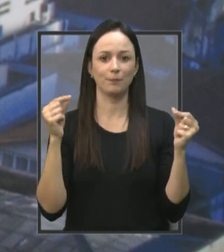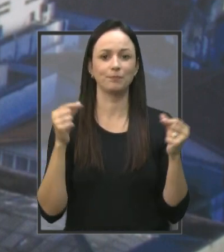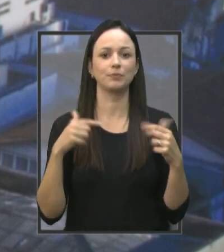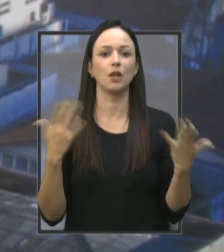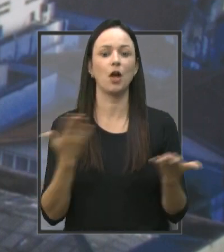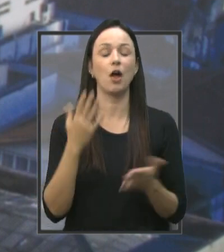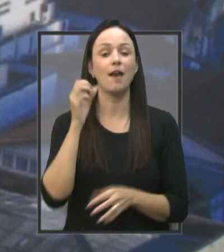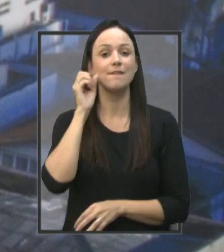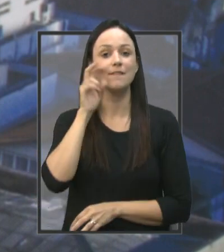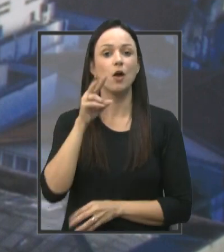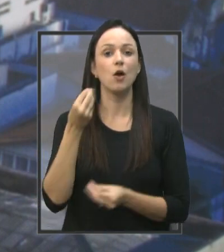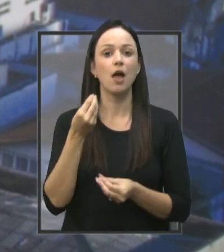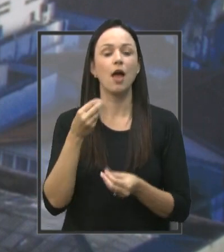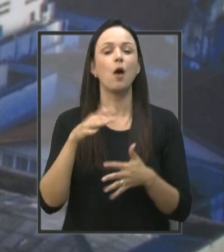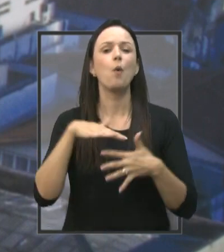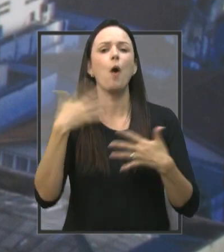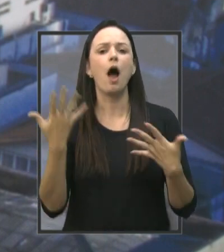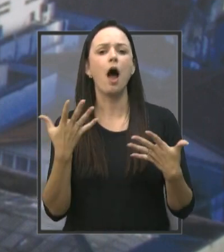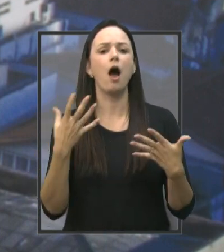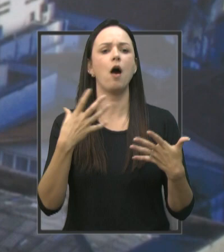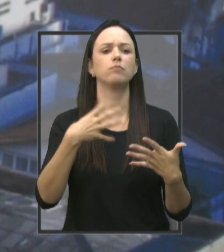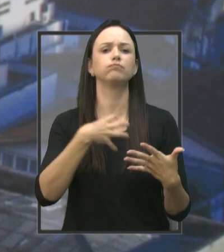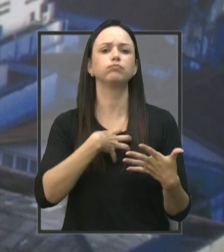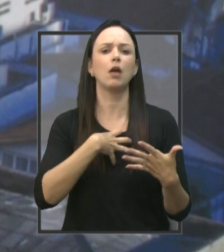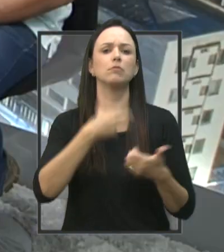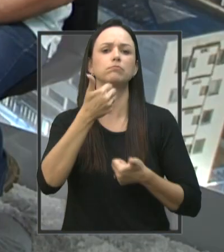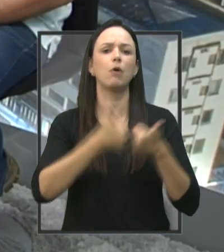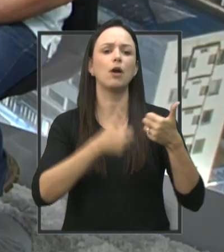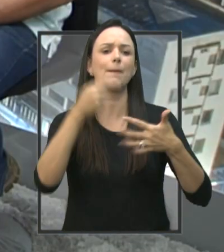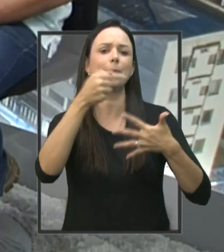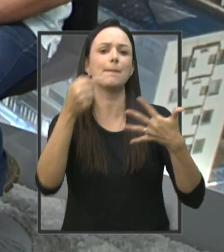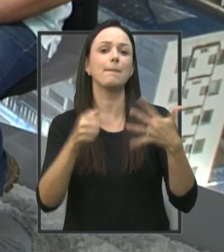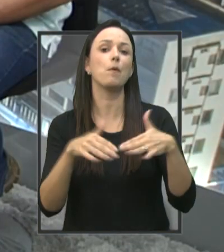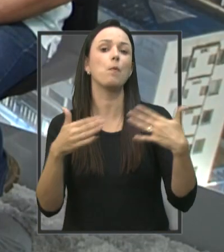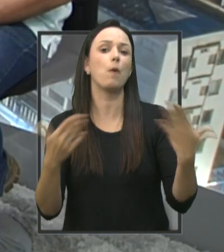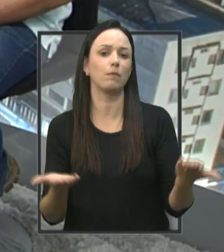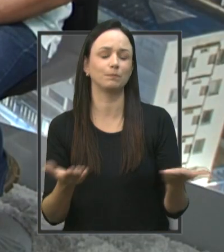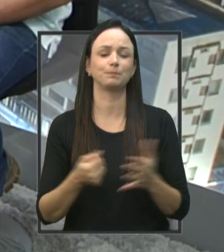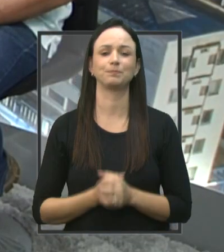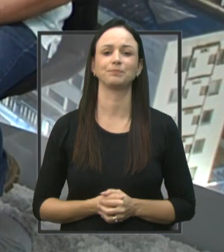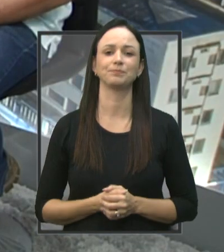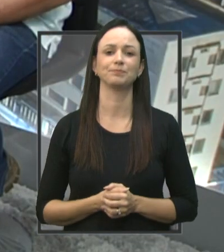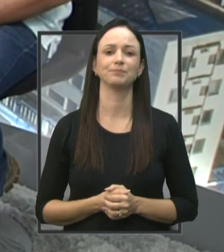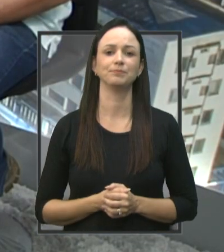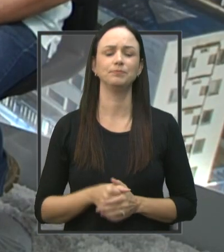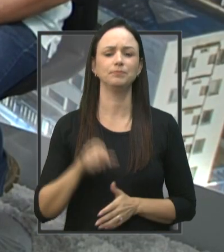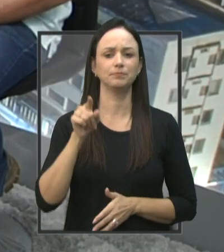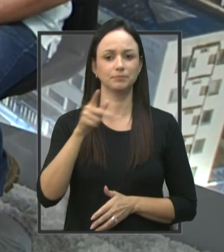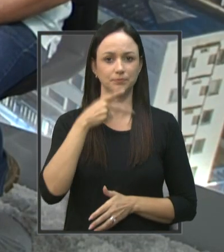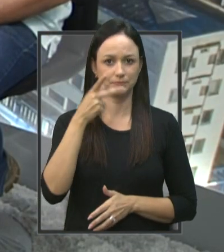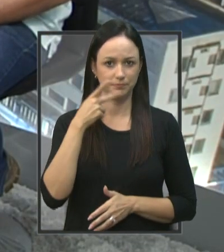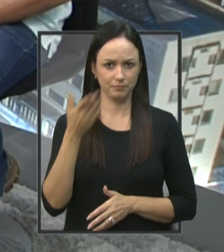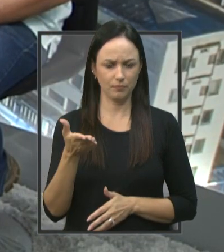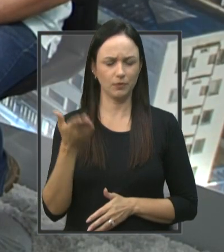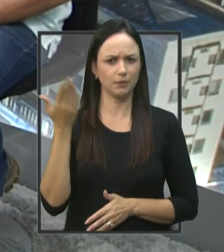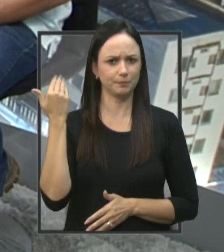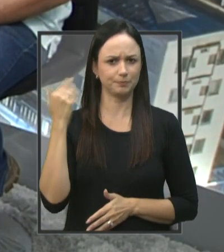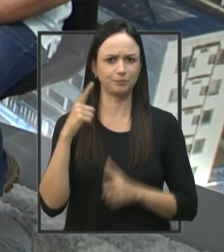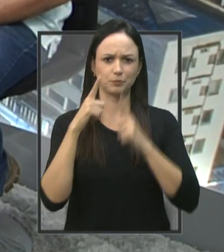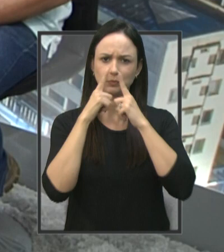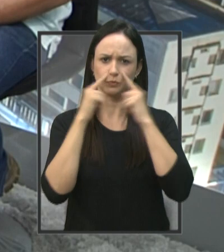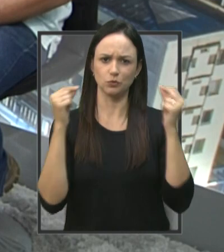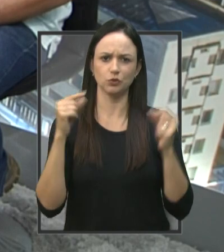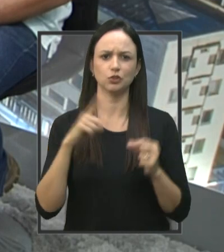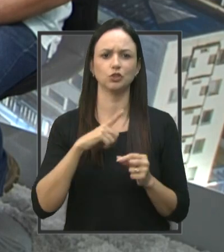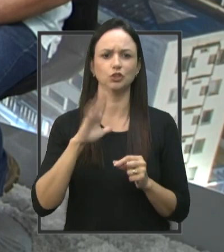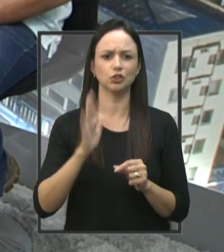quais as modalidades que serão atendidas E como o senhor disse no início, Jaú tem já um know